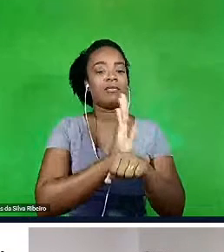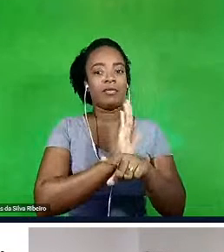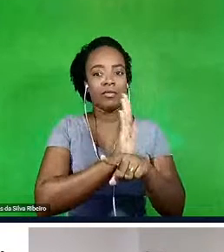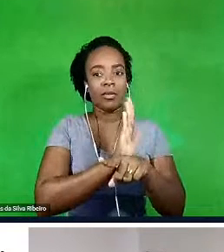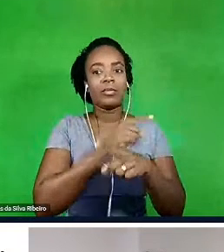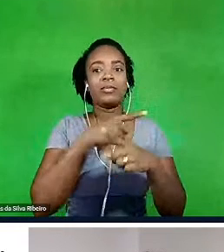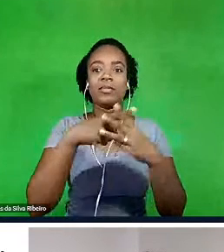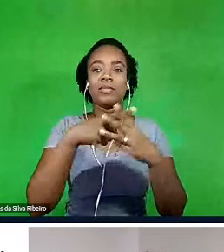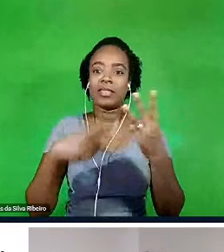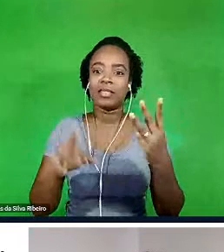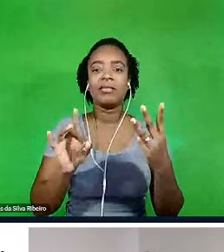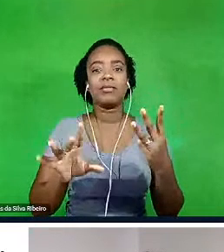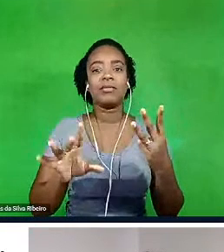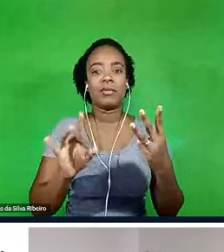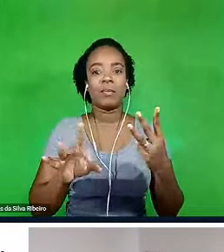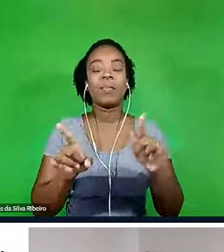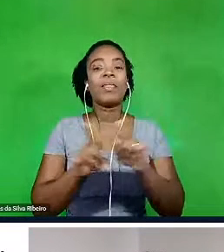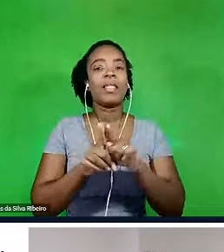crítica seria importante,